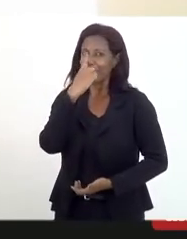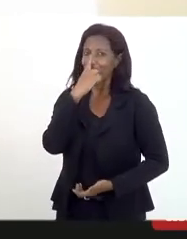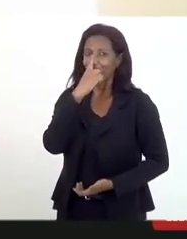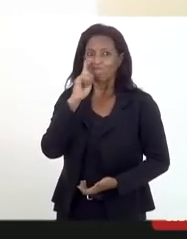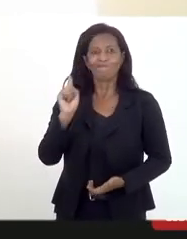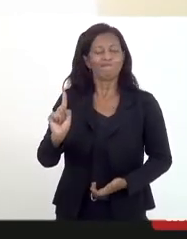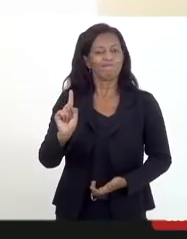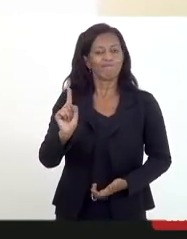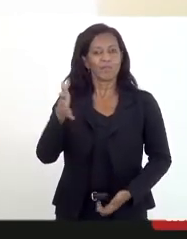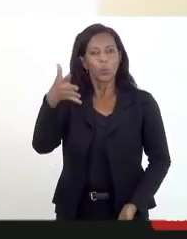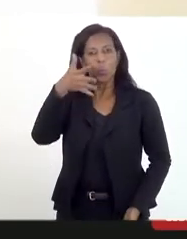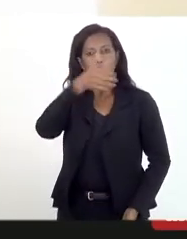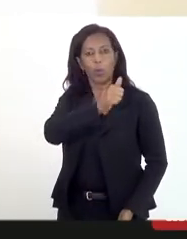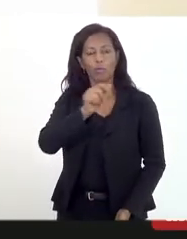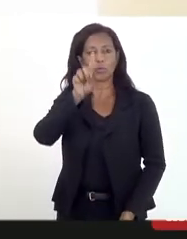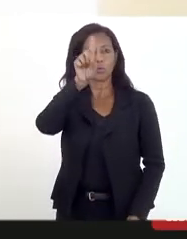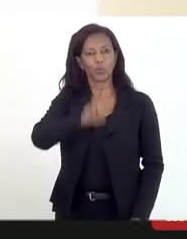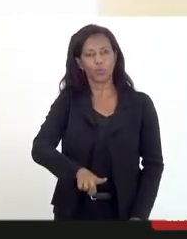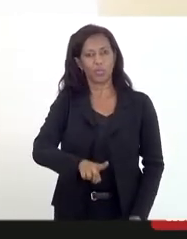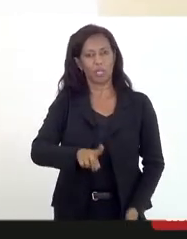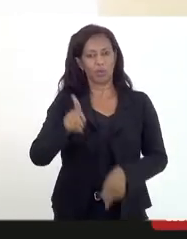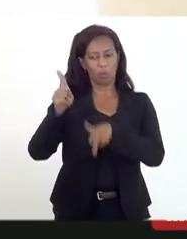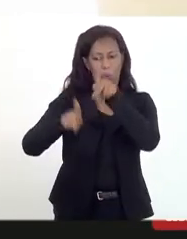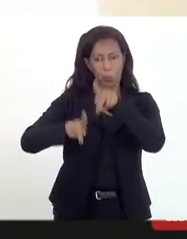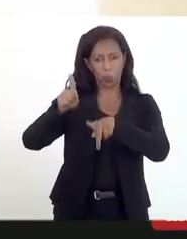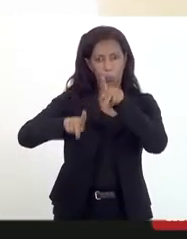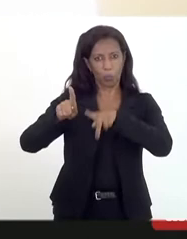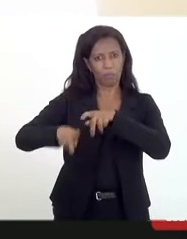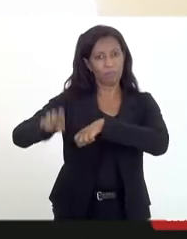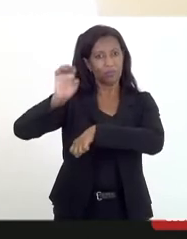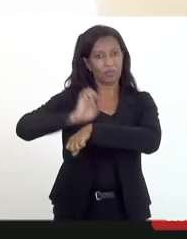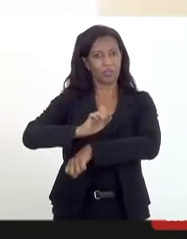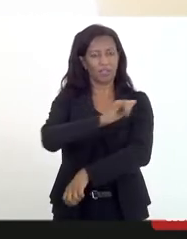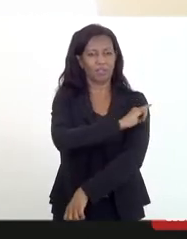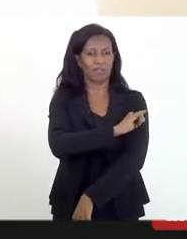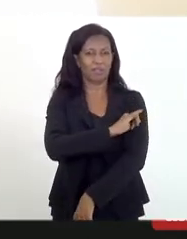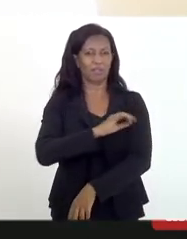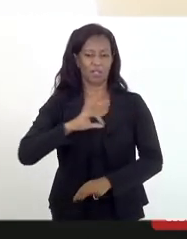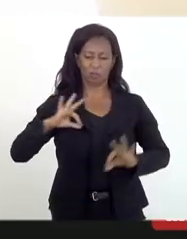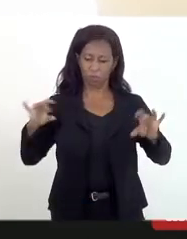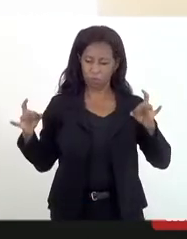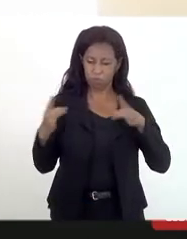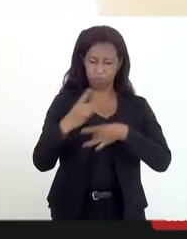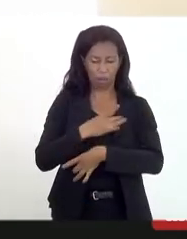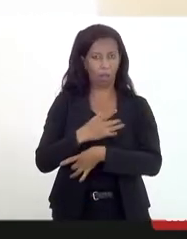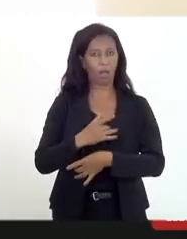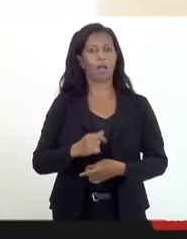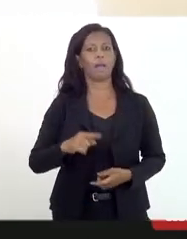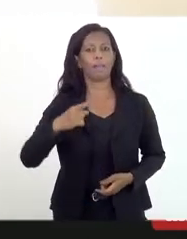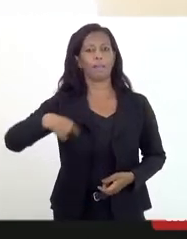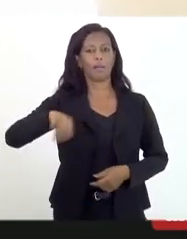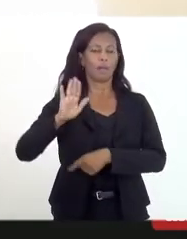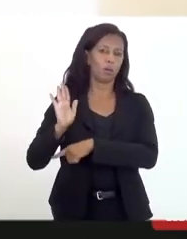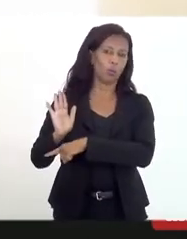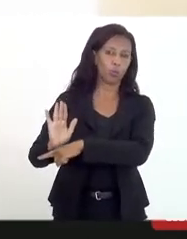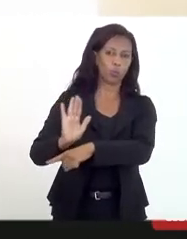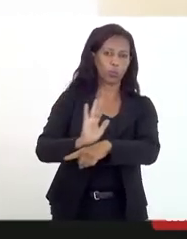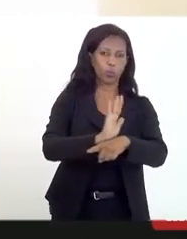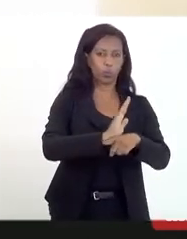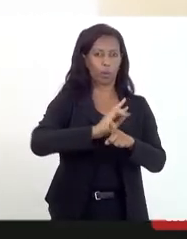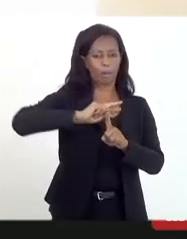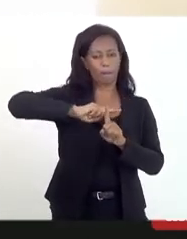salvaguarda dos direitos da população fluminense e nós estamos absolutamente abertos para auxiliar na